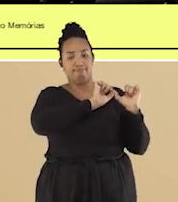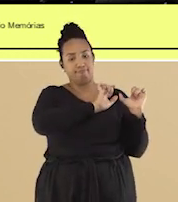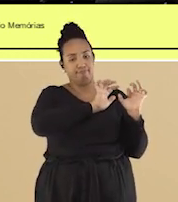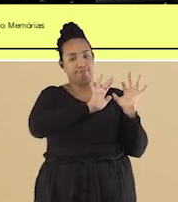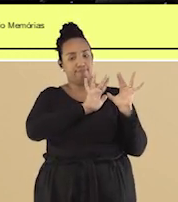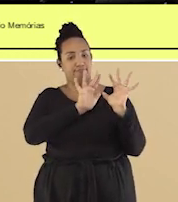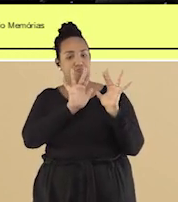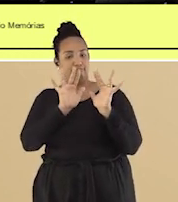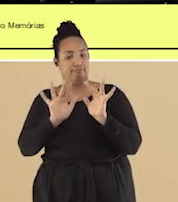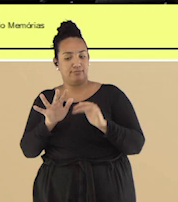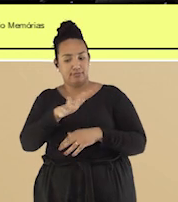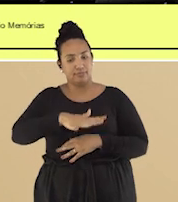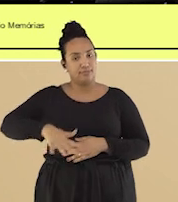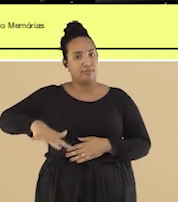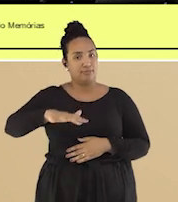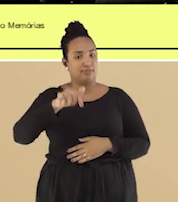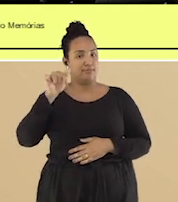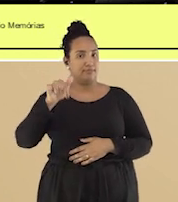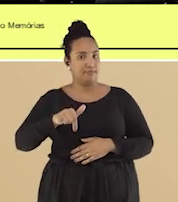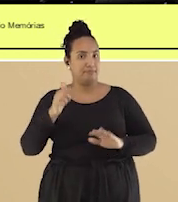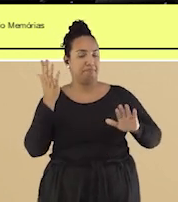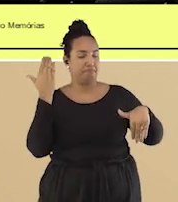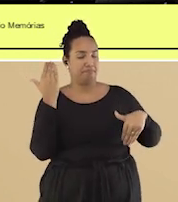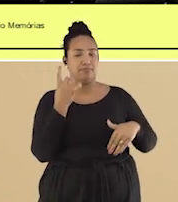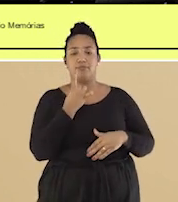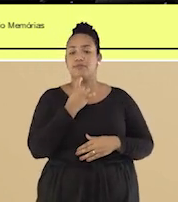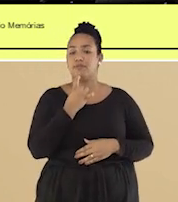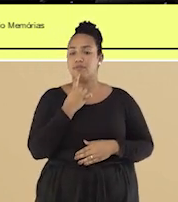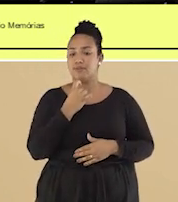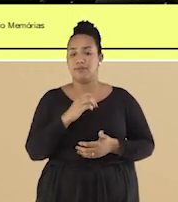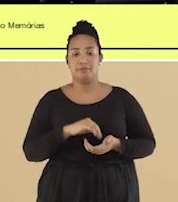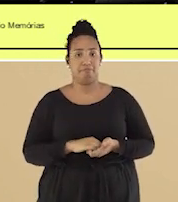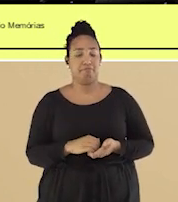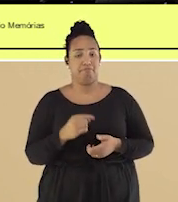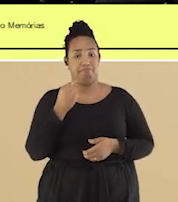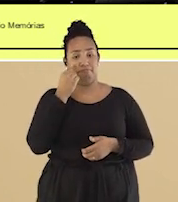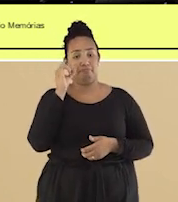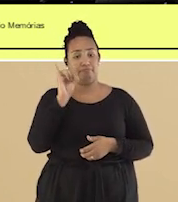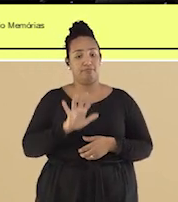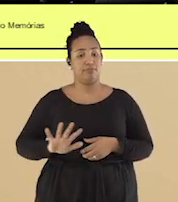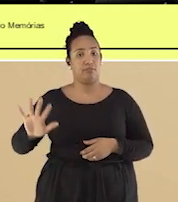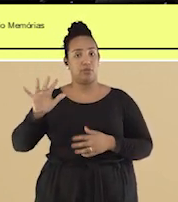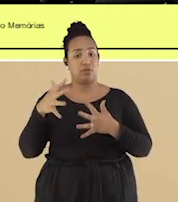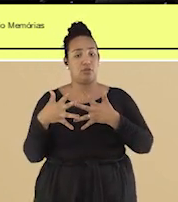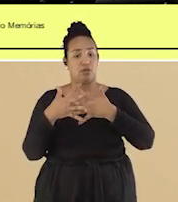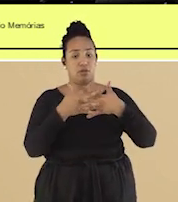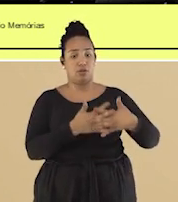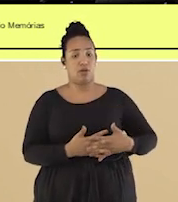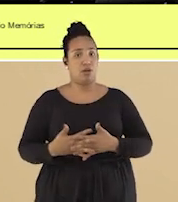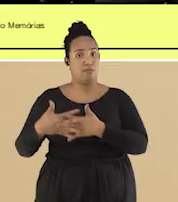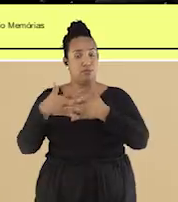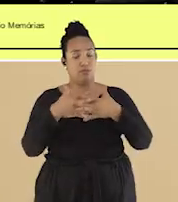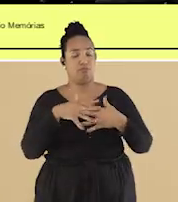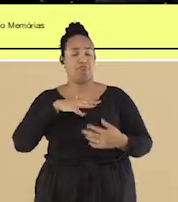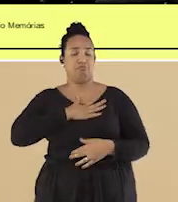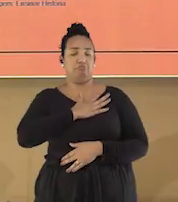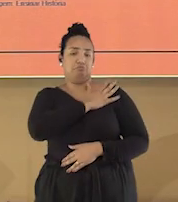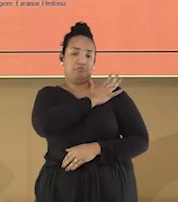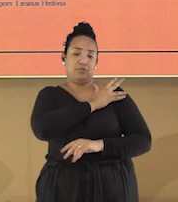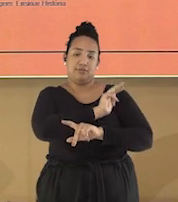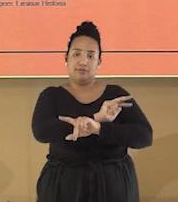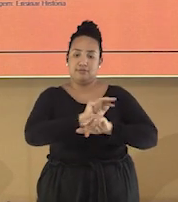encaminhados para o campus da Praia Vermelha. E a gente vê a imagem de caminhões com os militares neles.